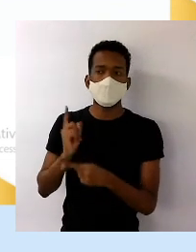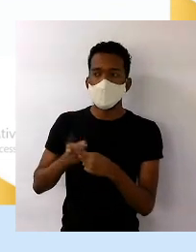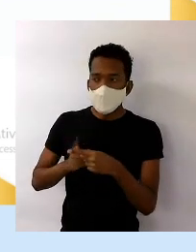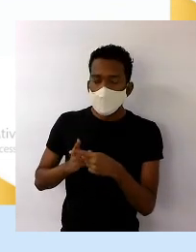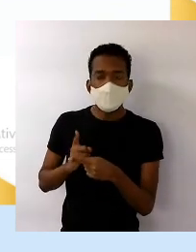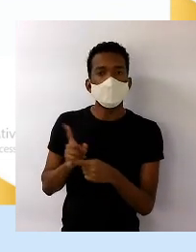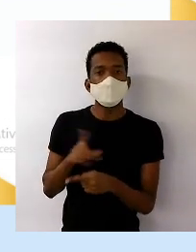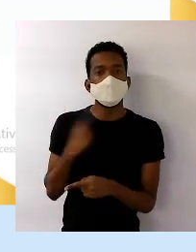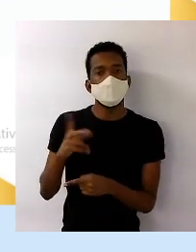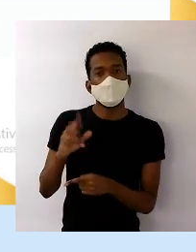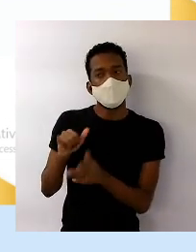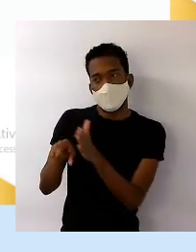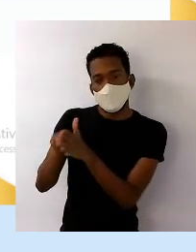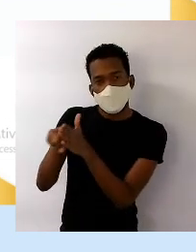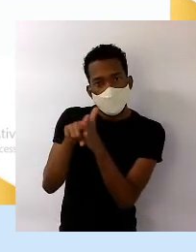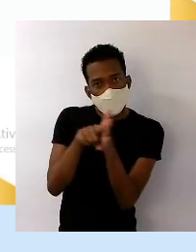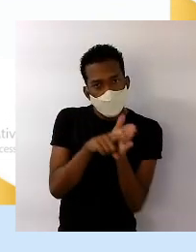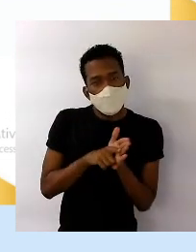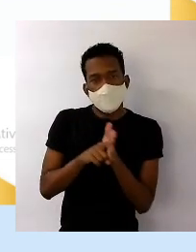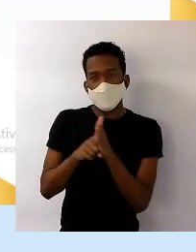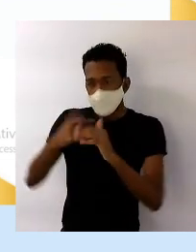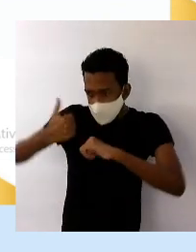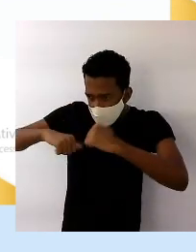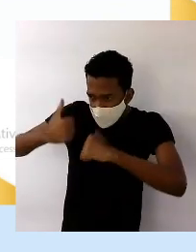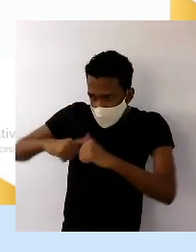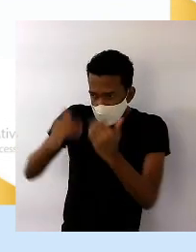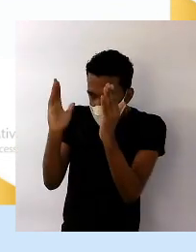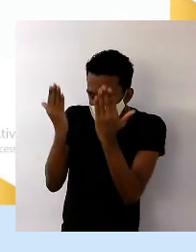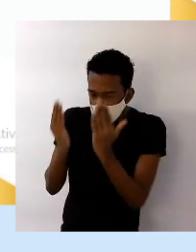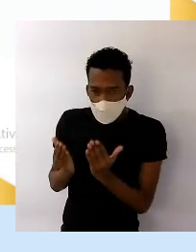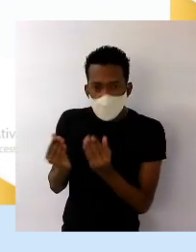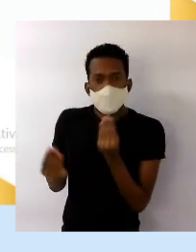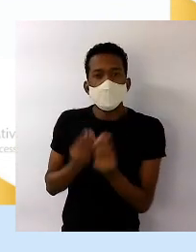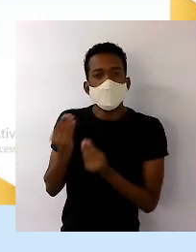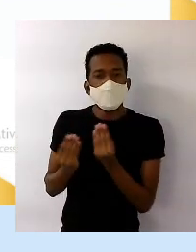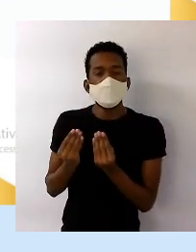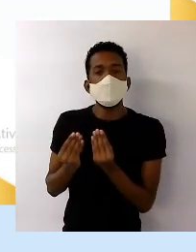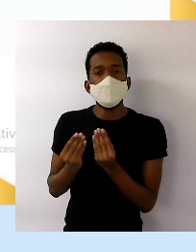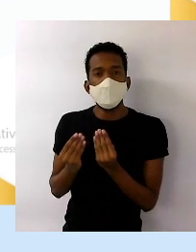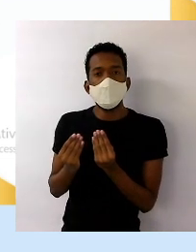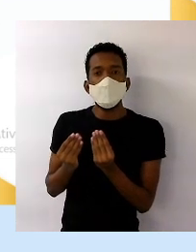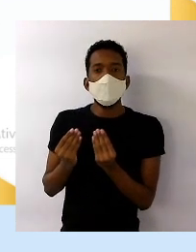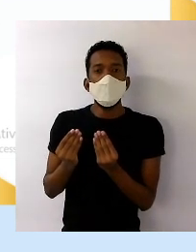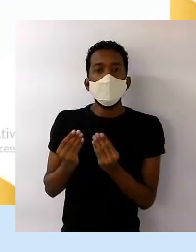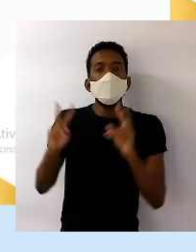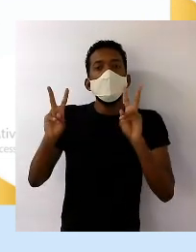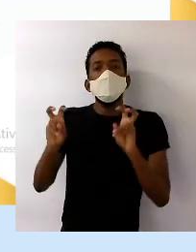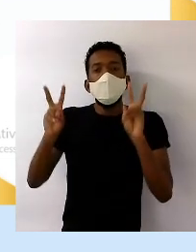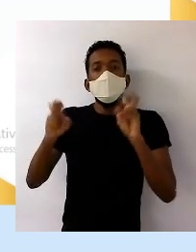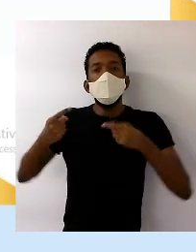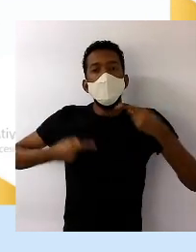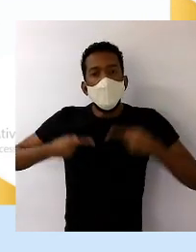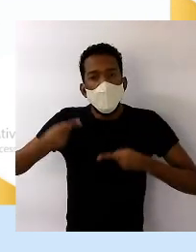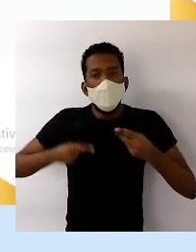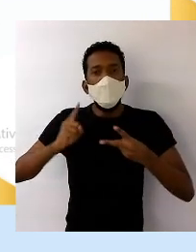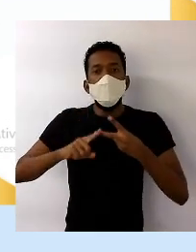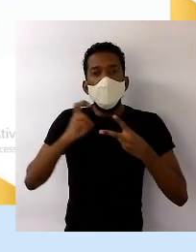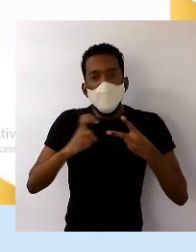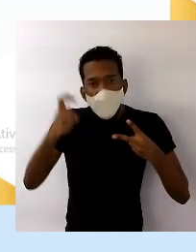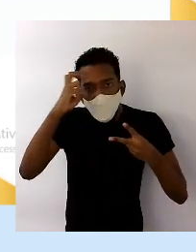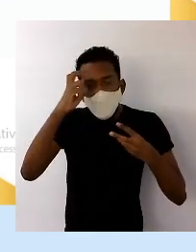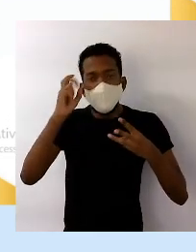analisar esses dados e estudar questões políticas, culturais,